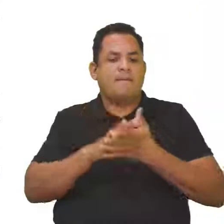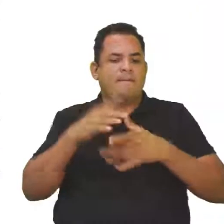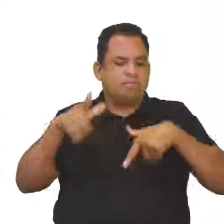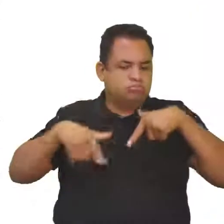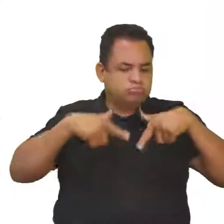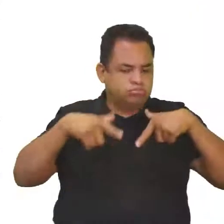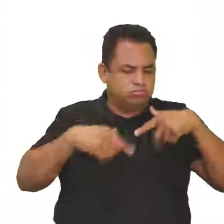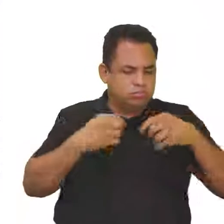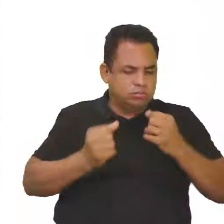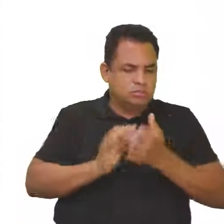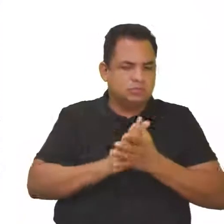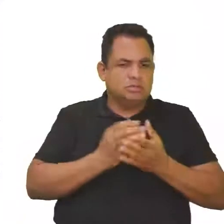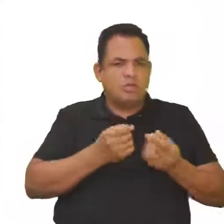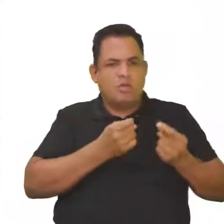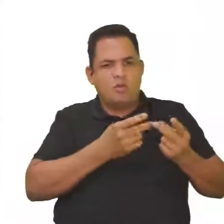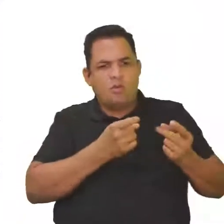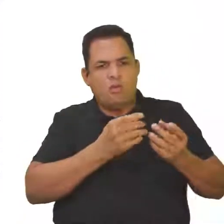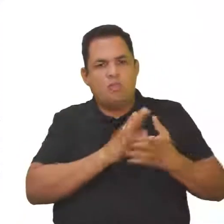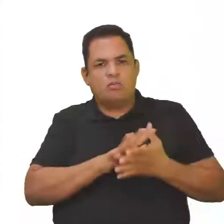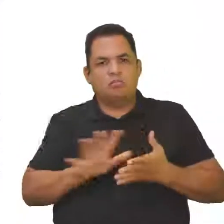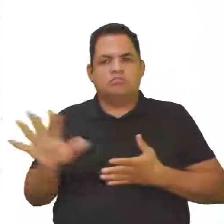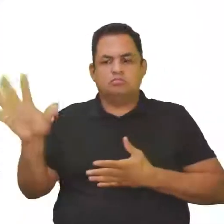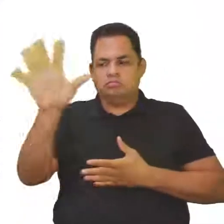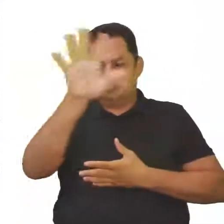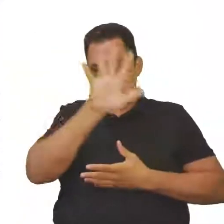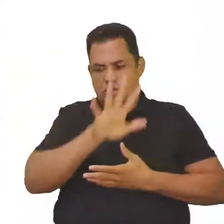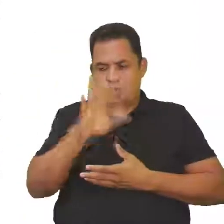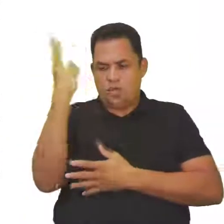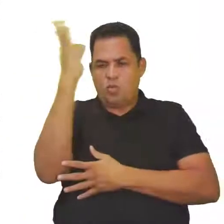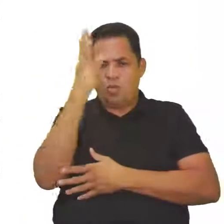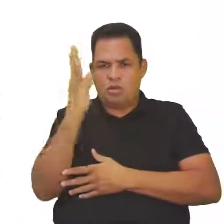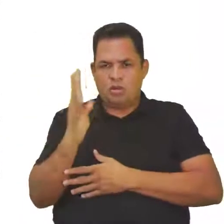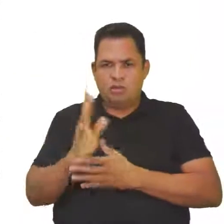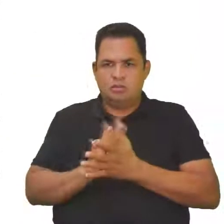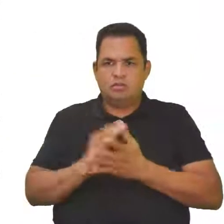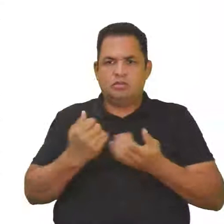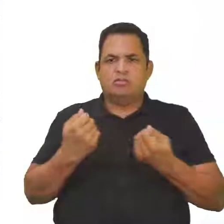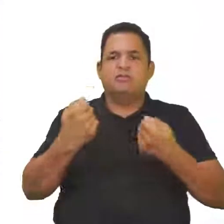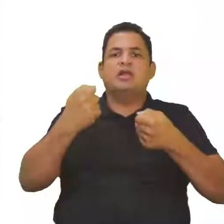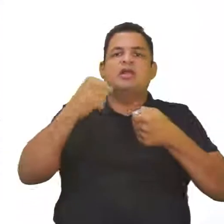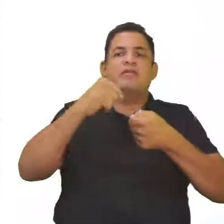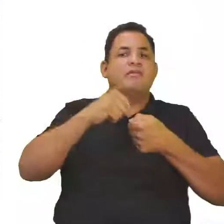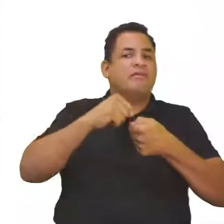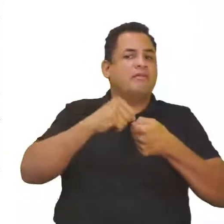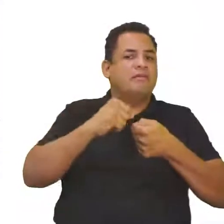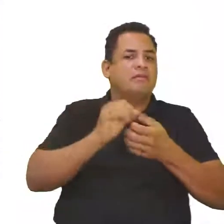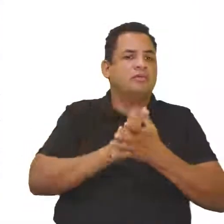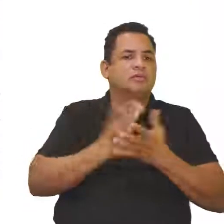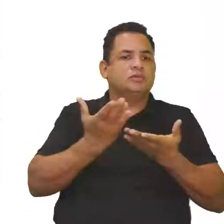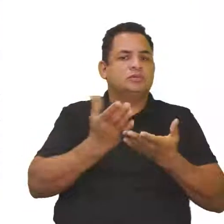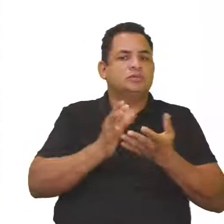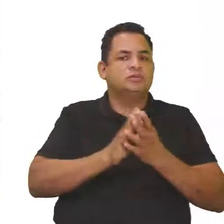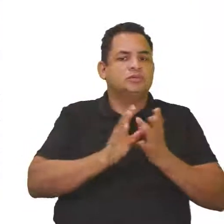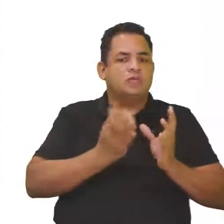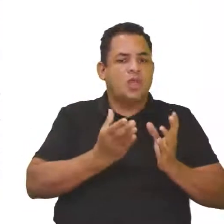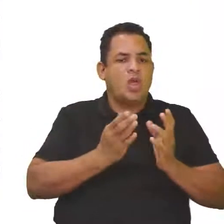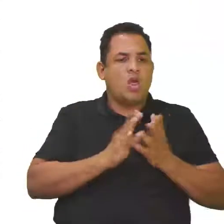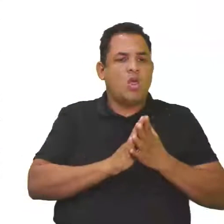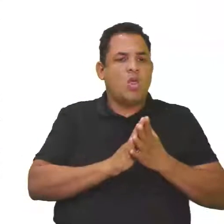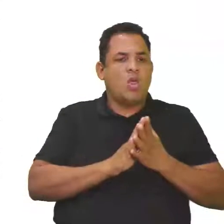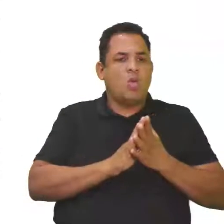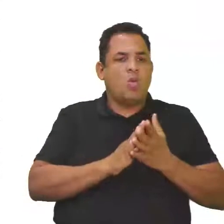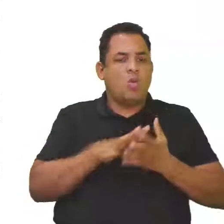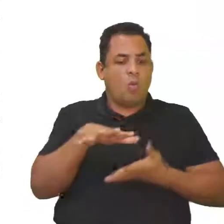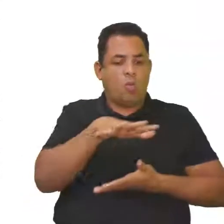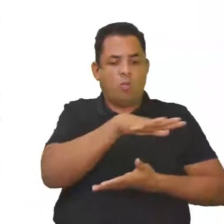e comercialização no território nacional e deve ser realizado no órgão ambiental